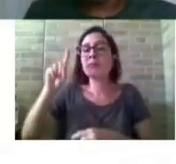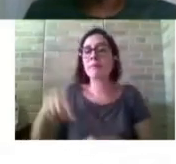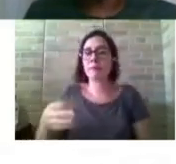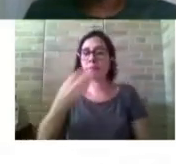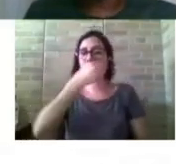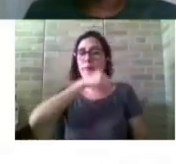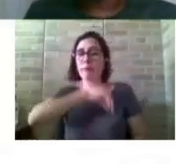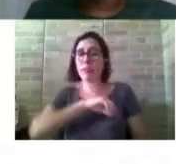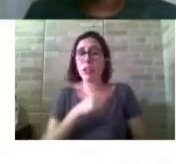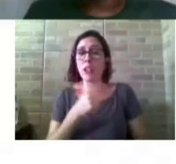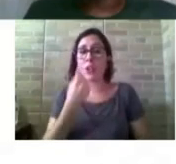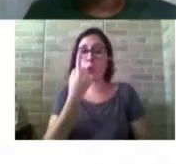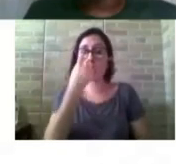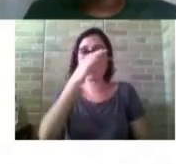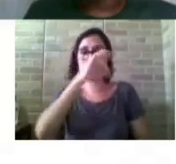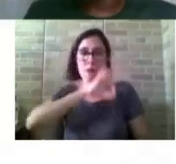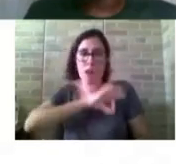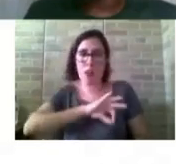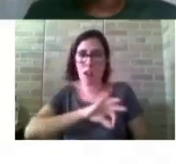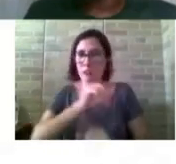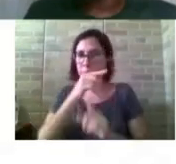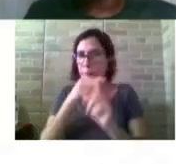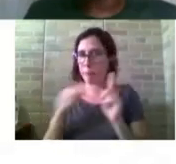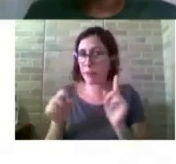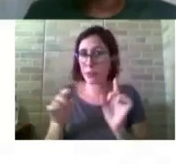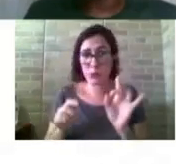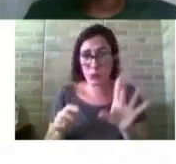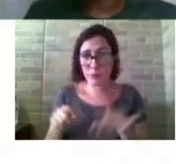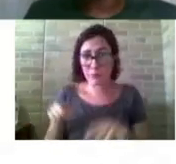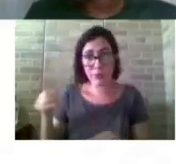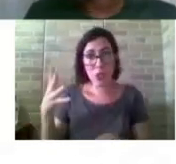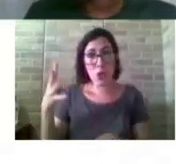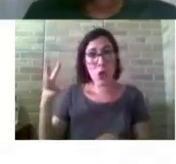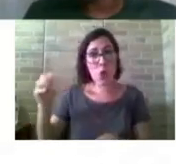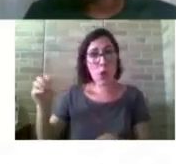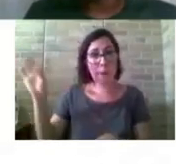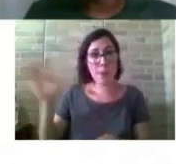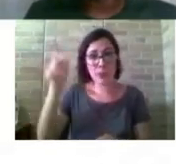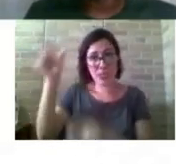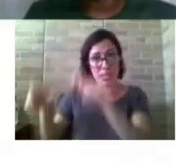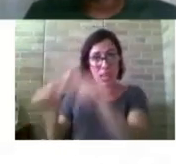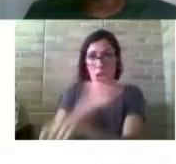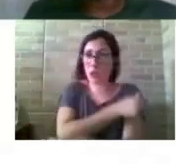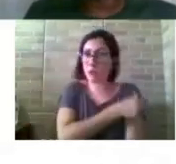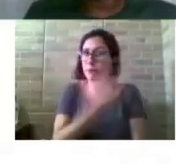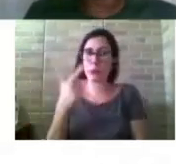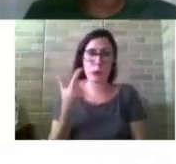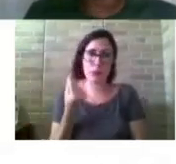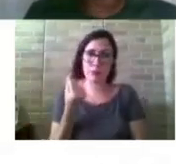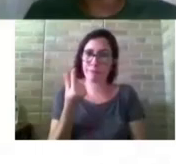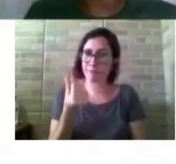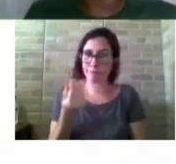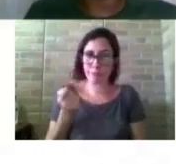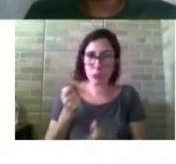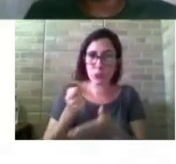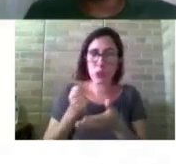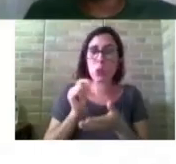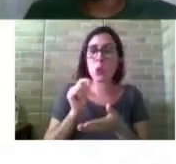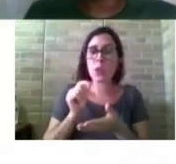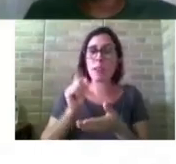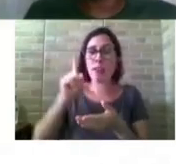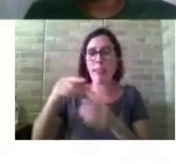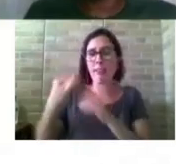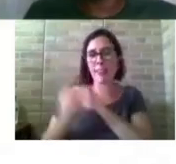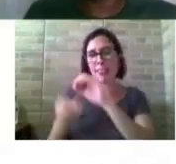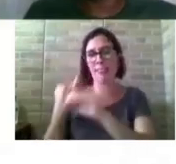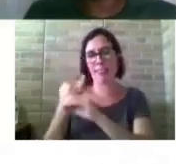42% não dispunham de recursos para a manutenção dos serviços de acesso à internet.